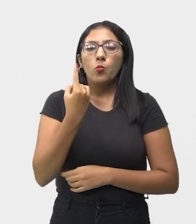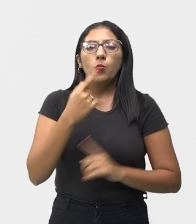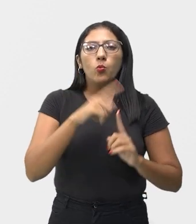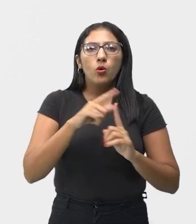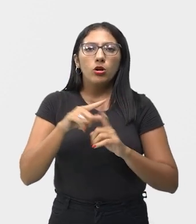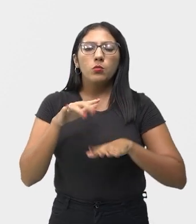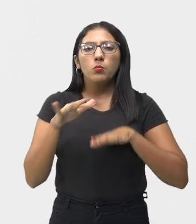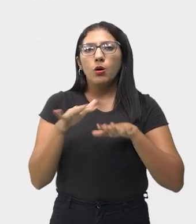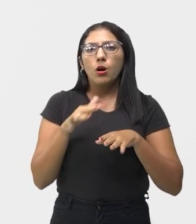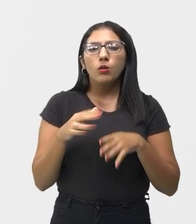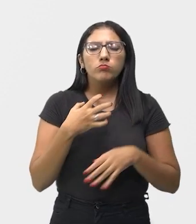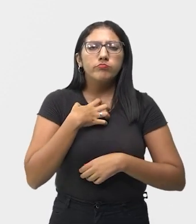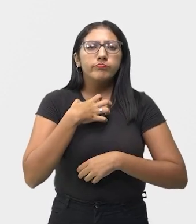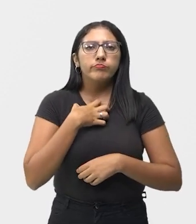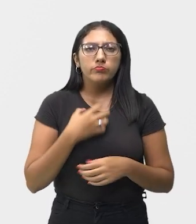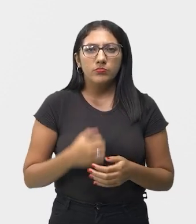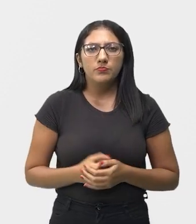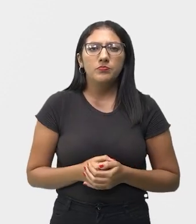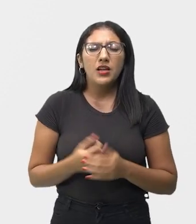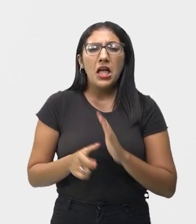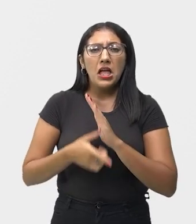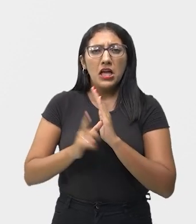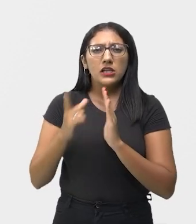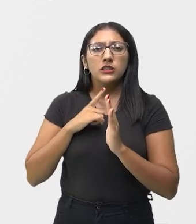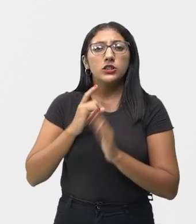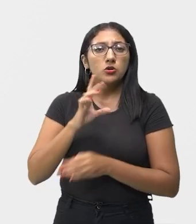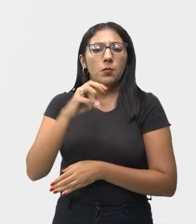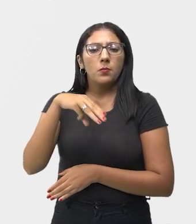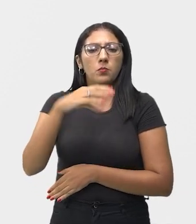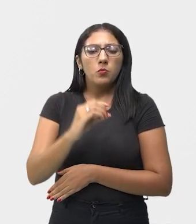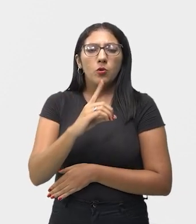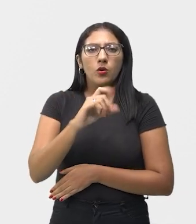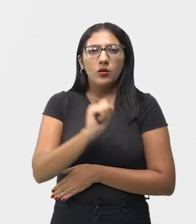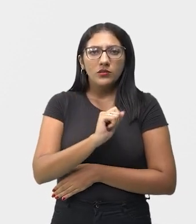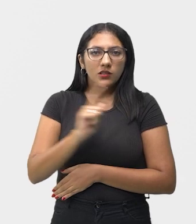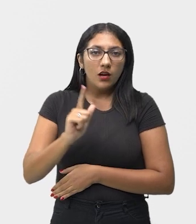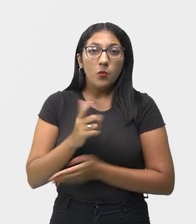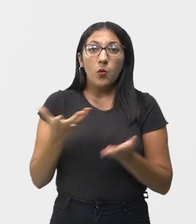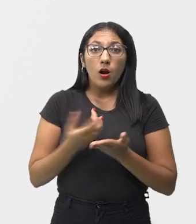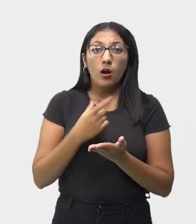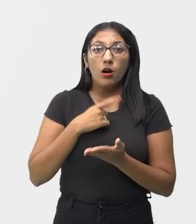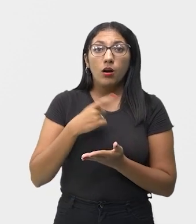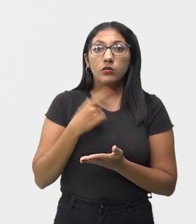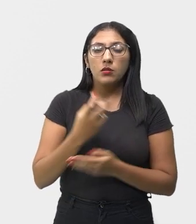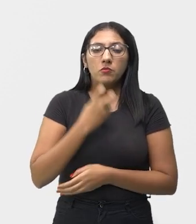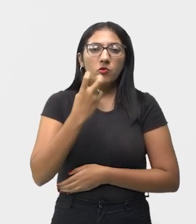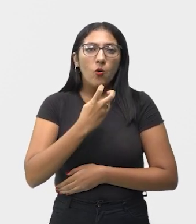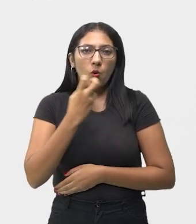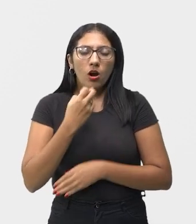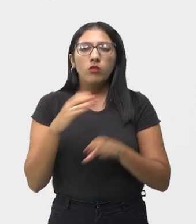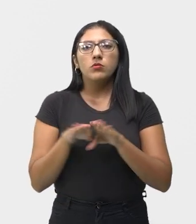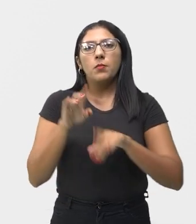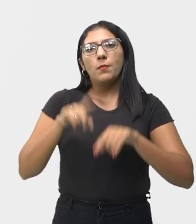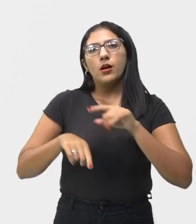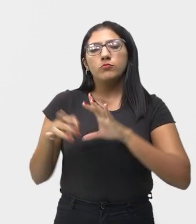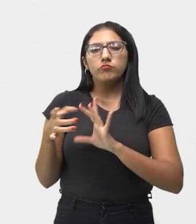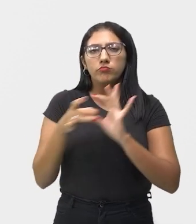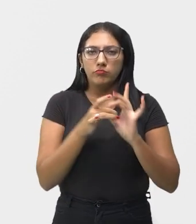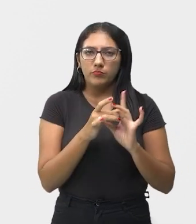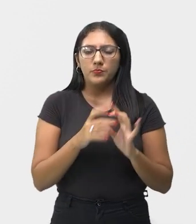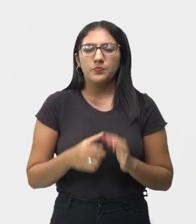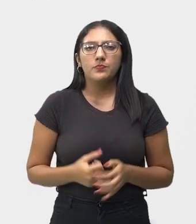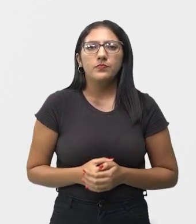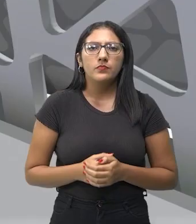O que antes era modal e instrumental, tornou-se modal e vocal. O que é essa